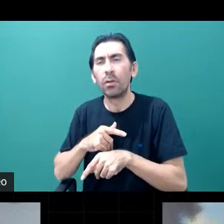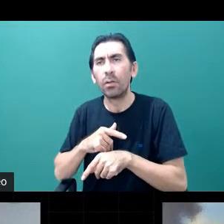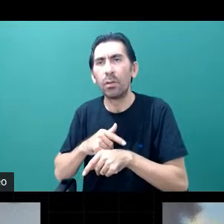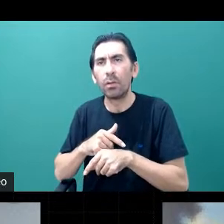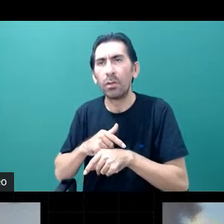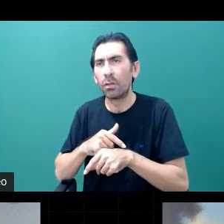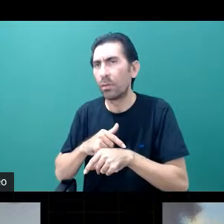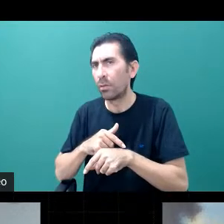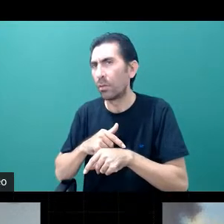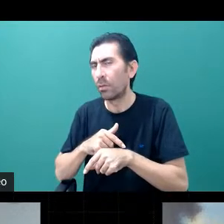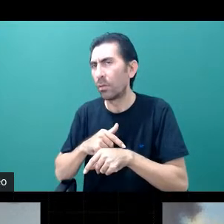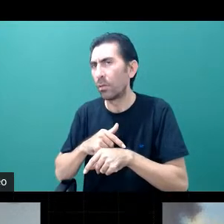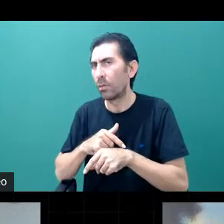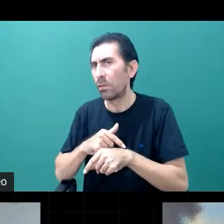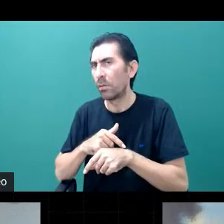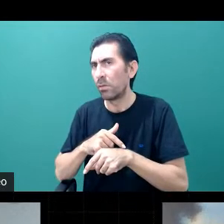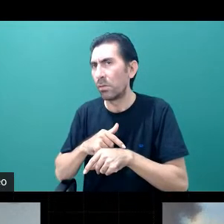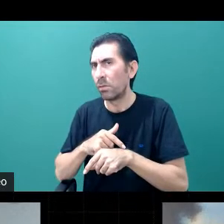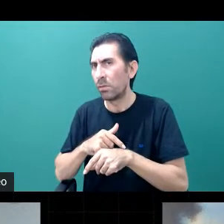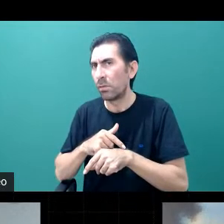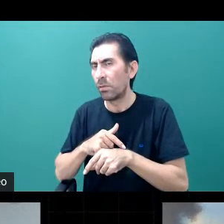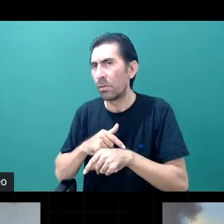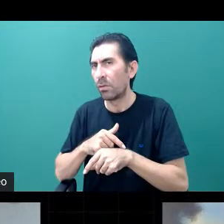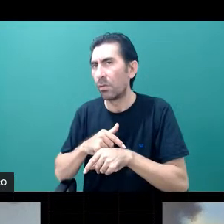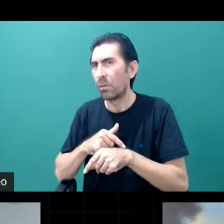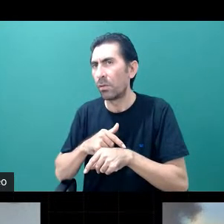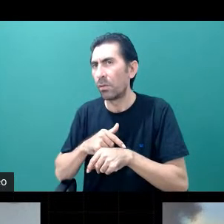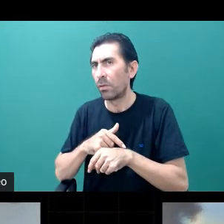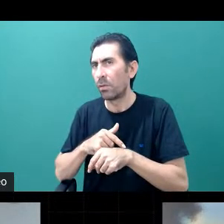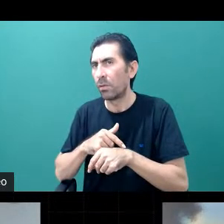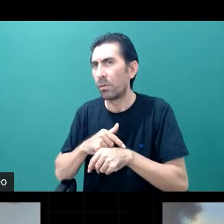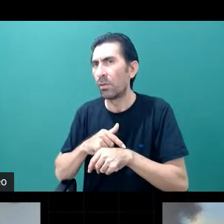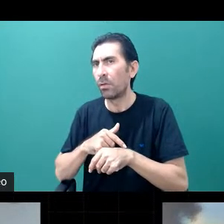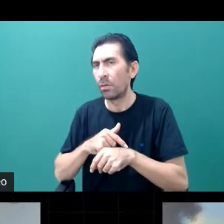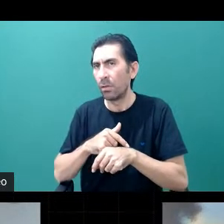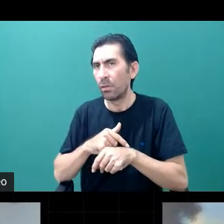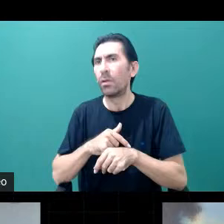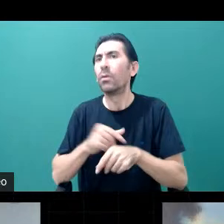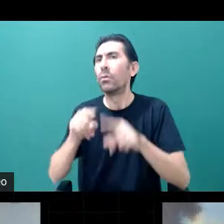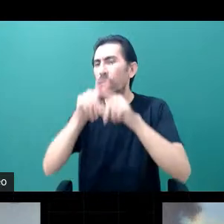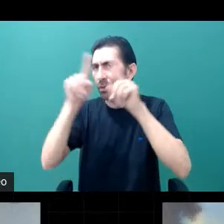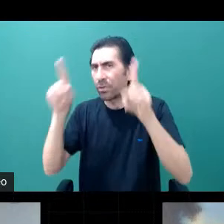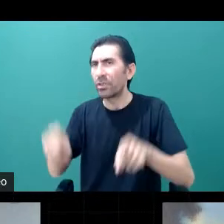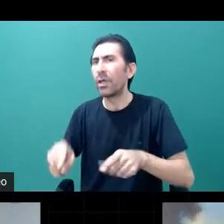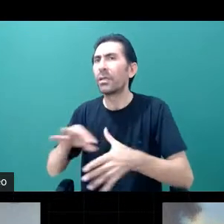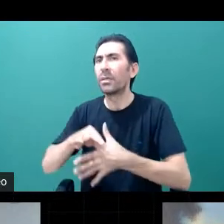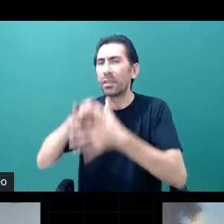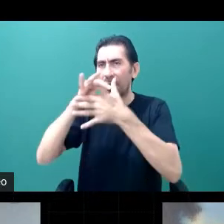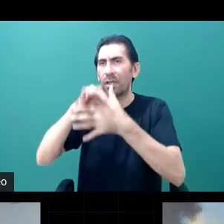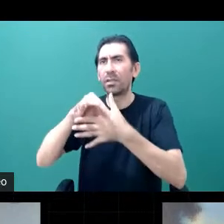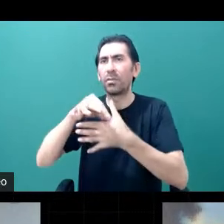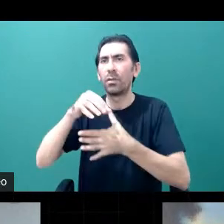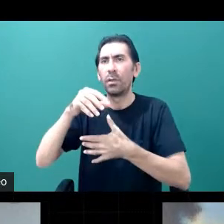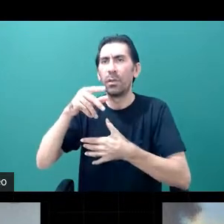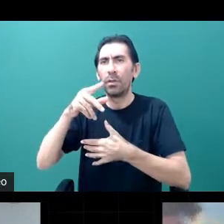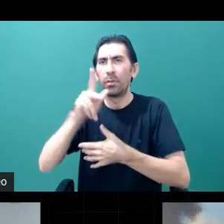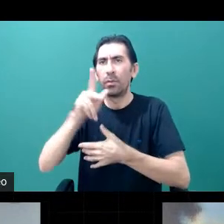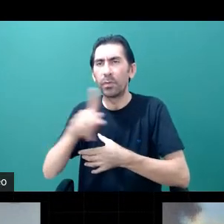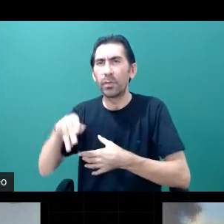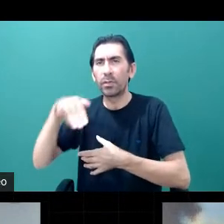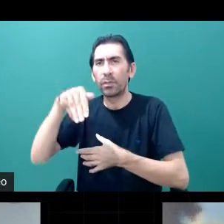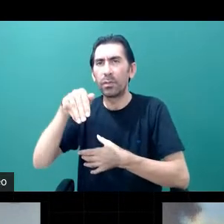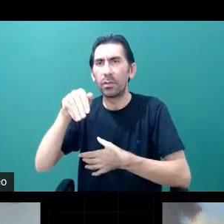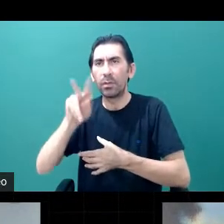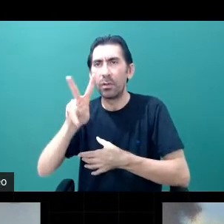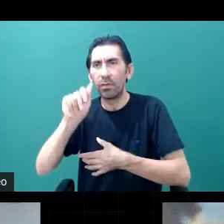o que é projeto absolutamente de vanguarda, que é liderado pelo professor Max Tegmat, do TMAI-Q, e que é